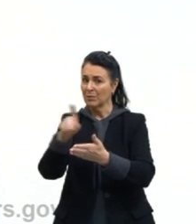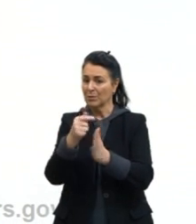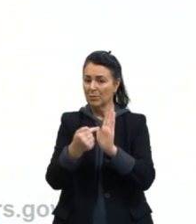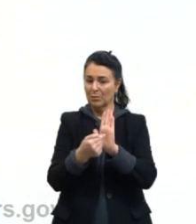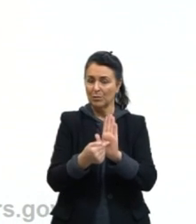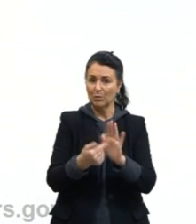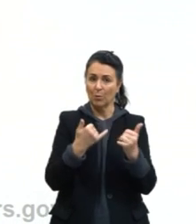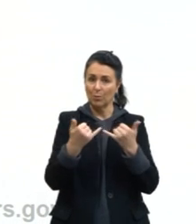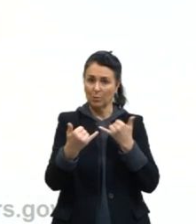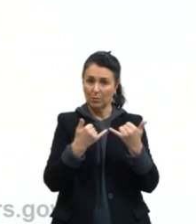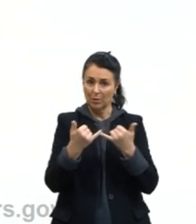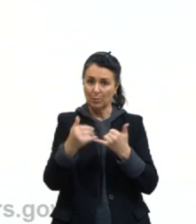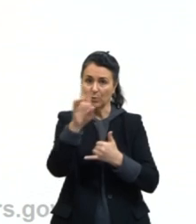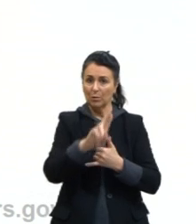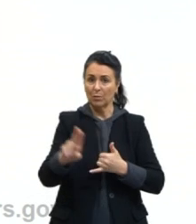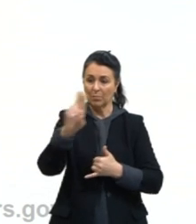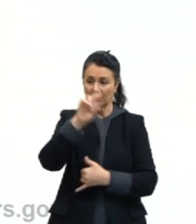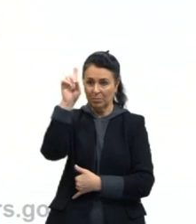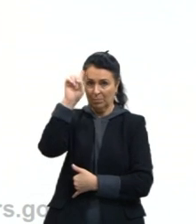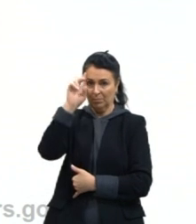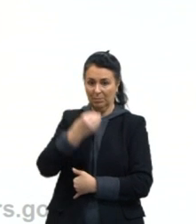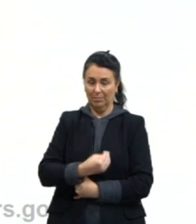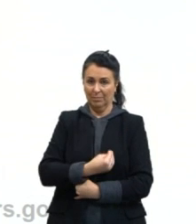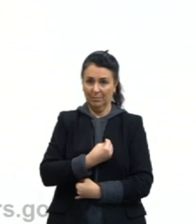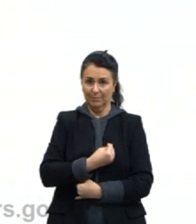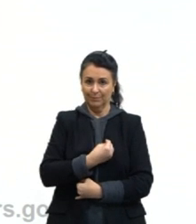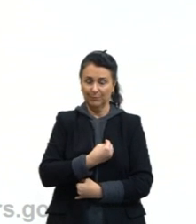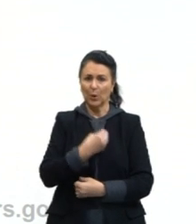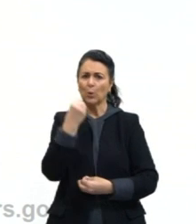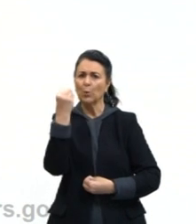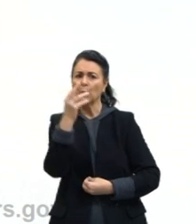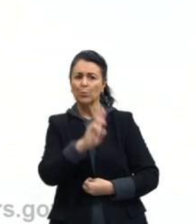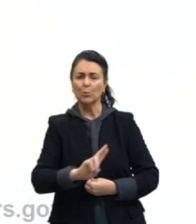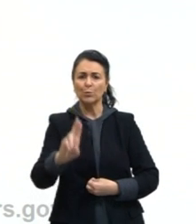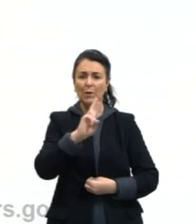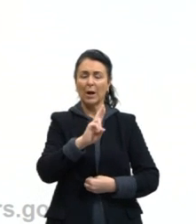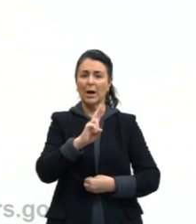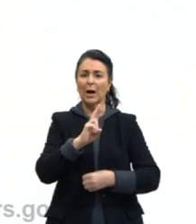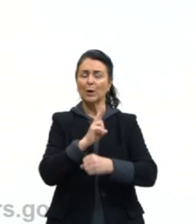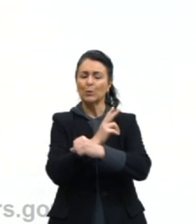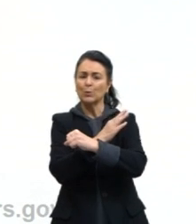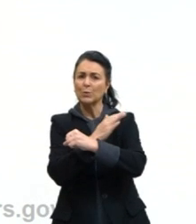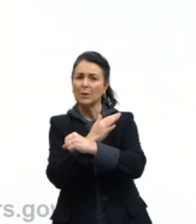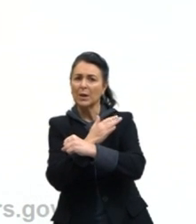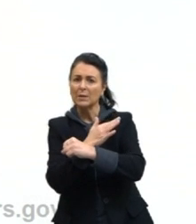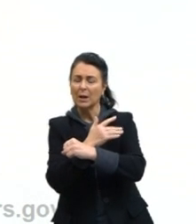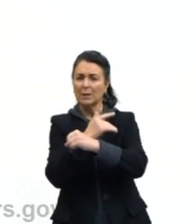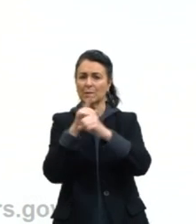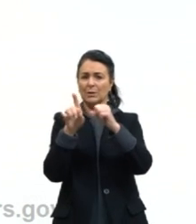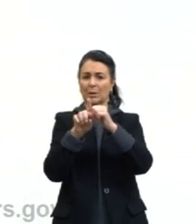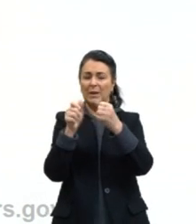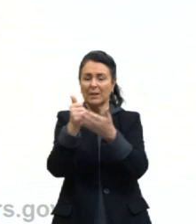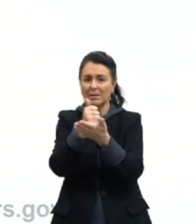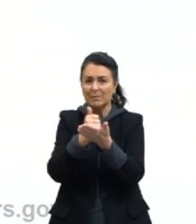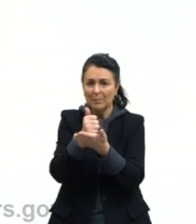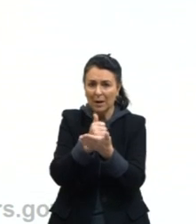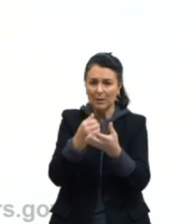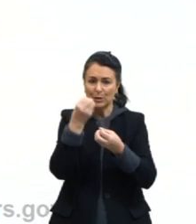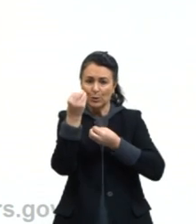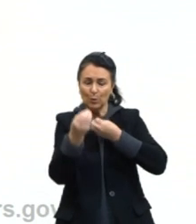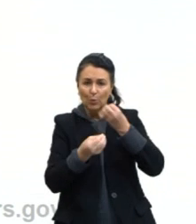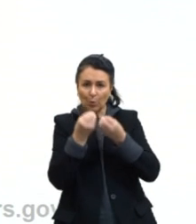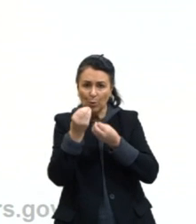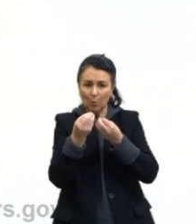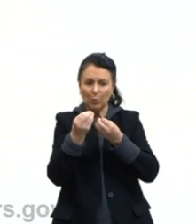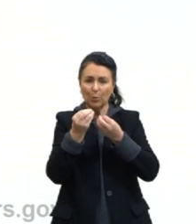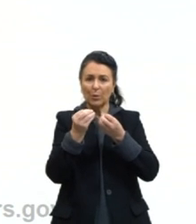exemplos do nosso uso no cotidiano, da aplicação dos ácidos, da aplicação das bases, como que eles são formados, como